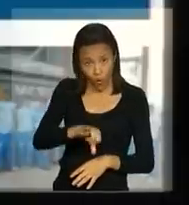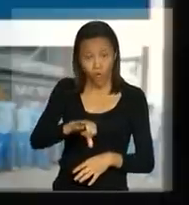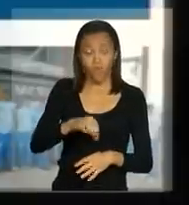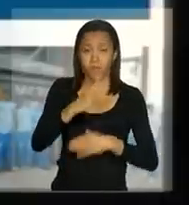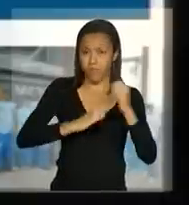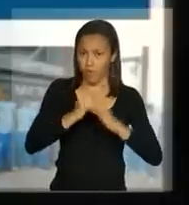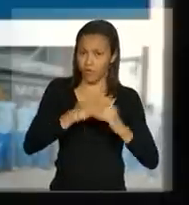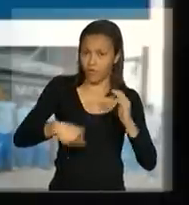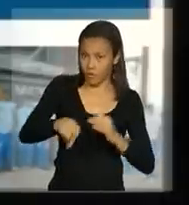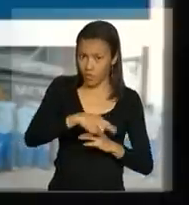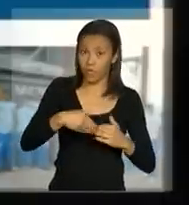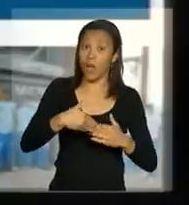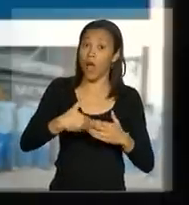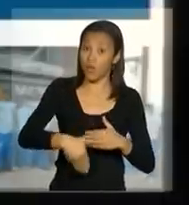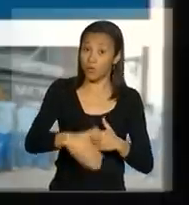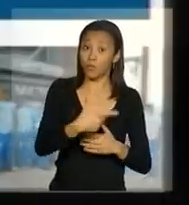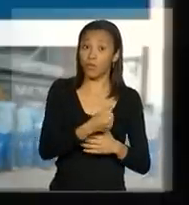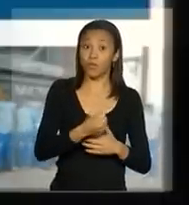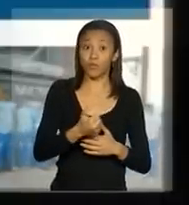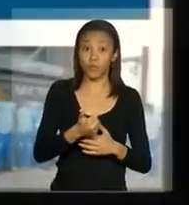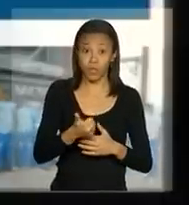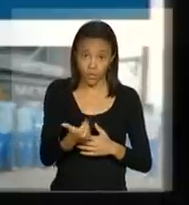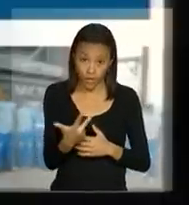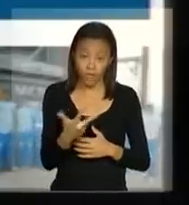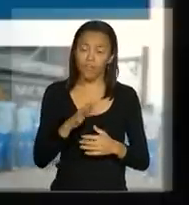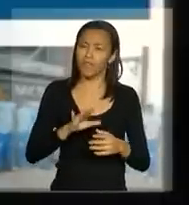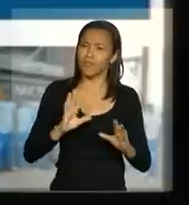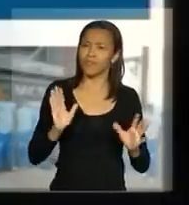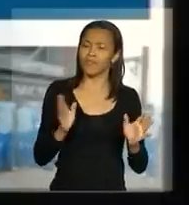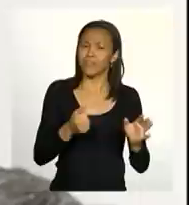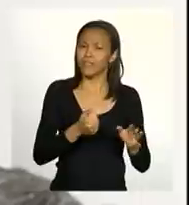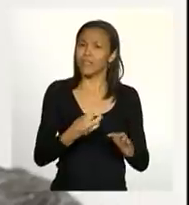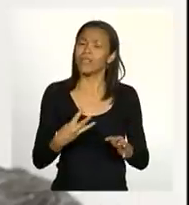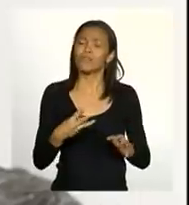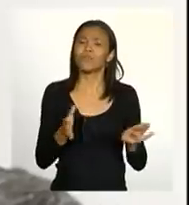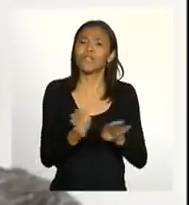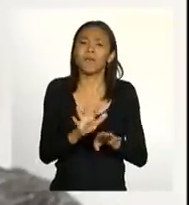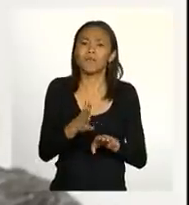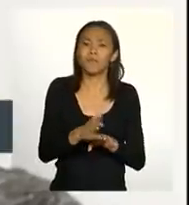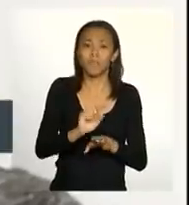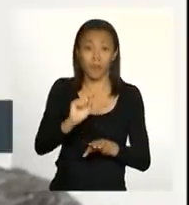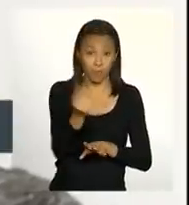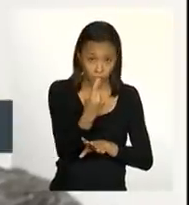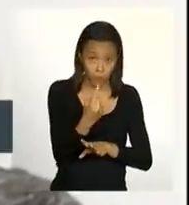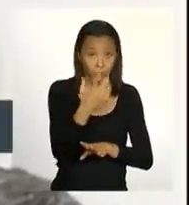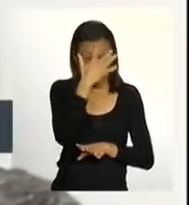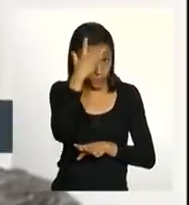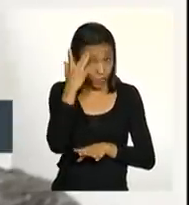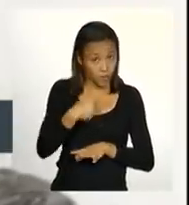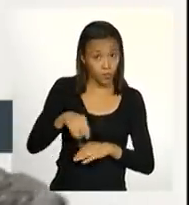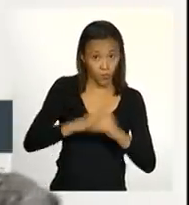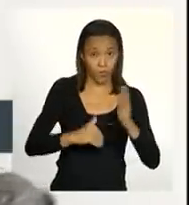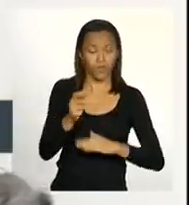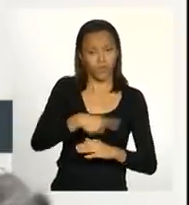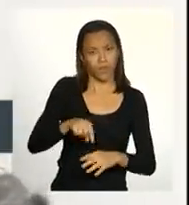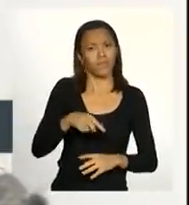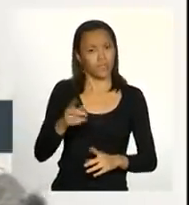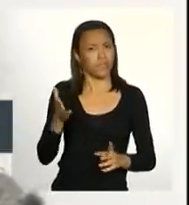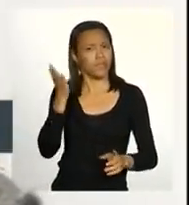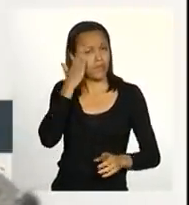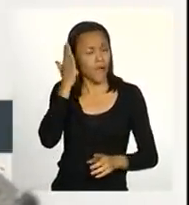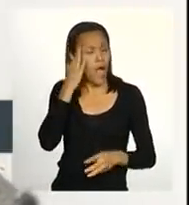no ano de 2013, chegaremos a mil profissionais voluntários cadastrados que são absolutamente capacitados com situações de